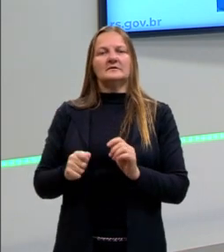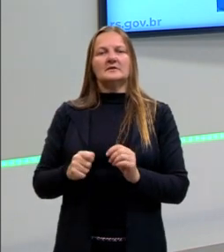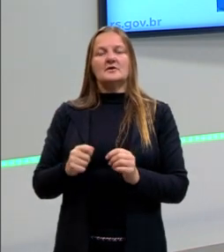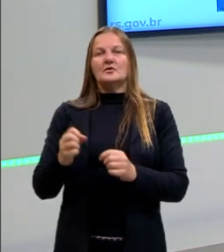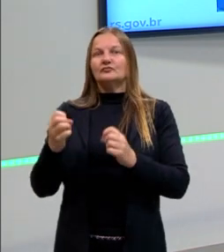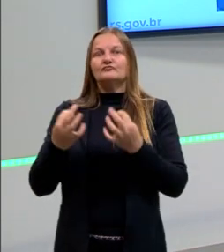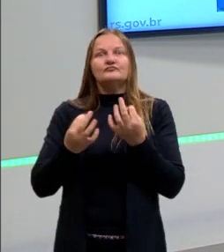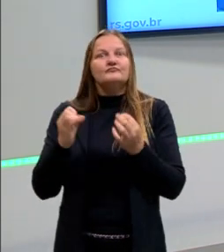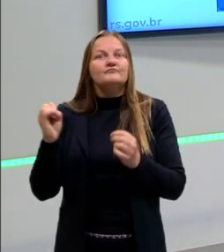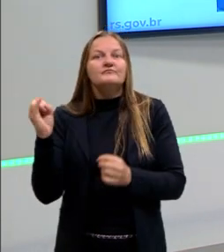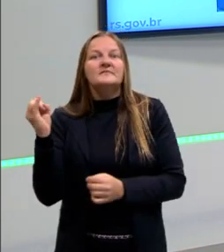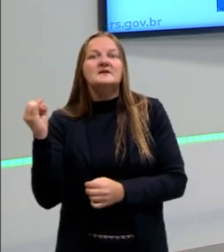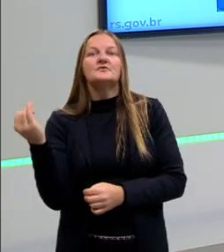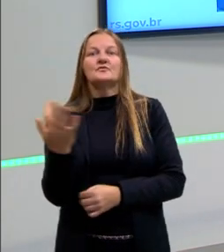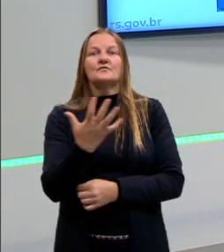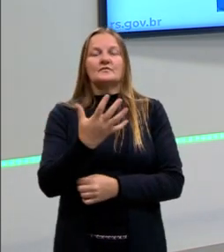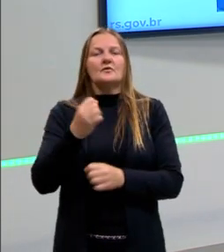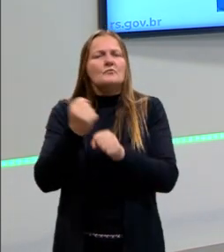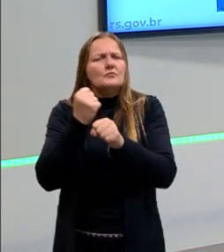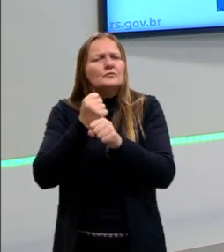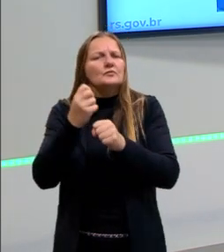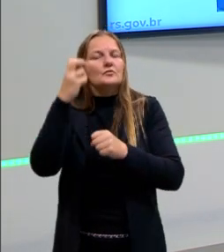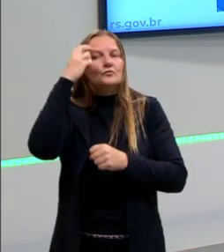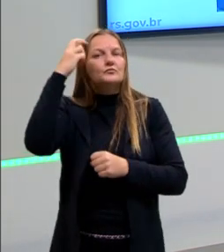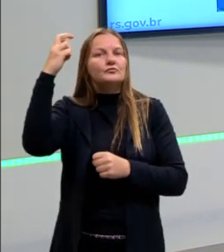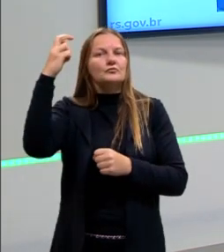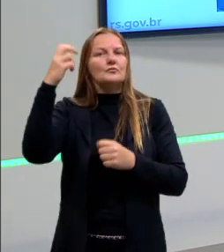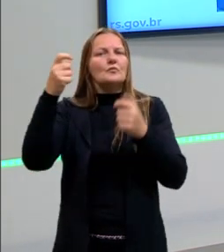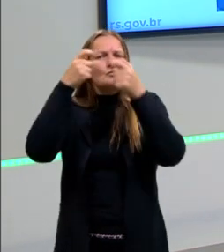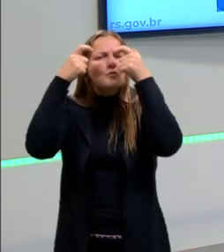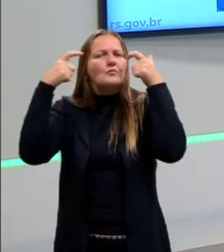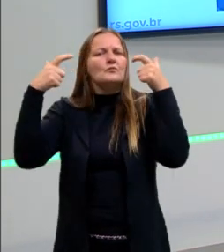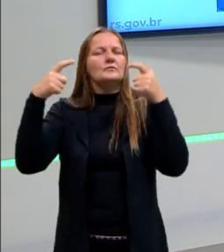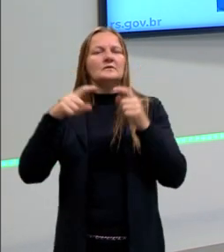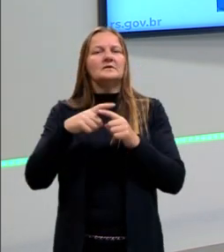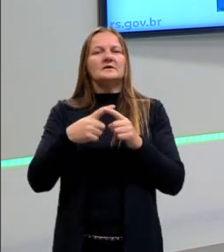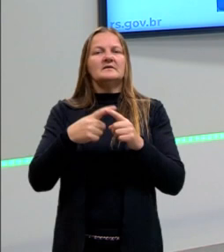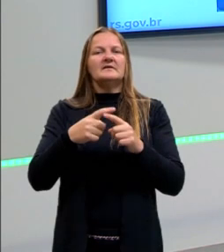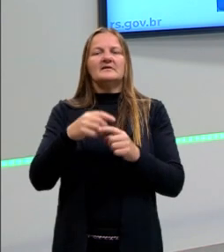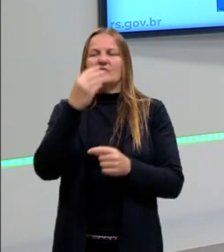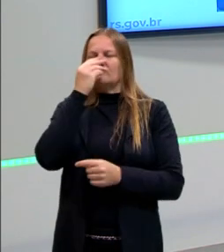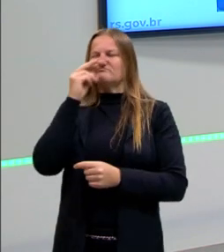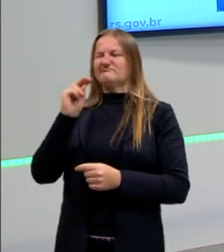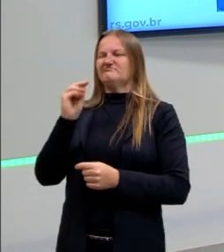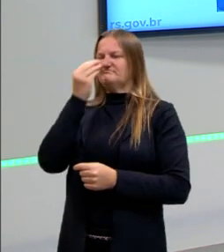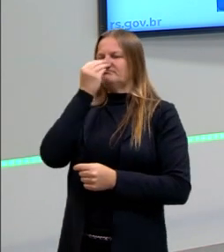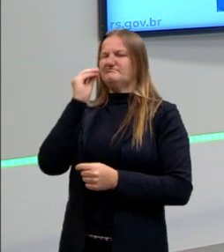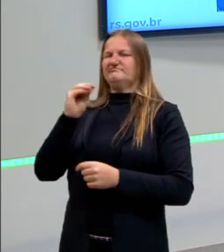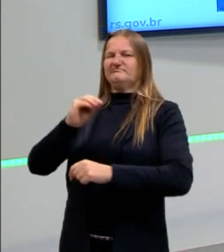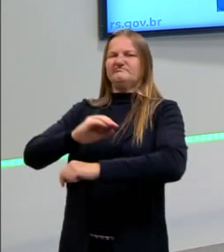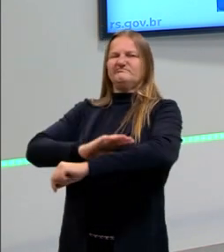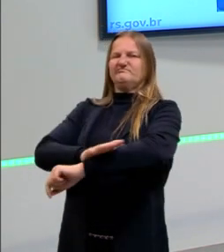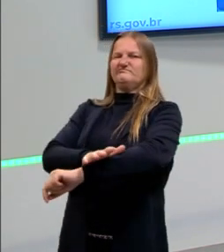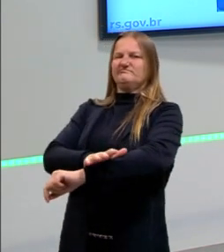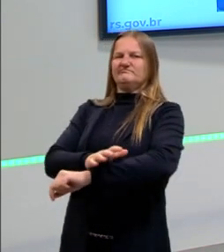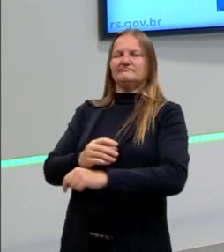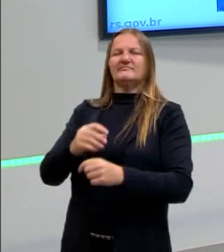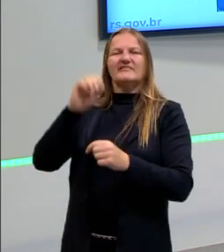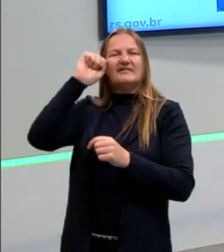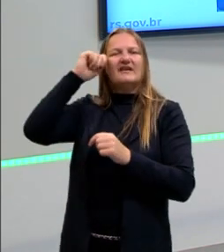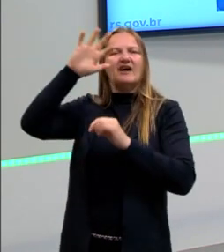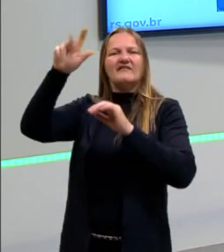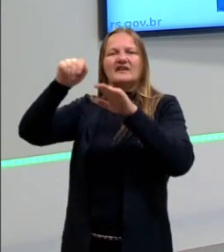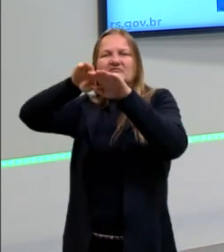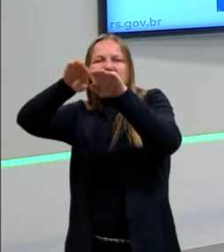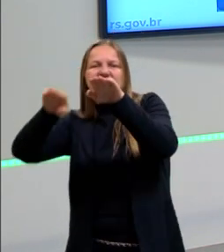inovações como um lugar de produção de conhecimento, a gente cria uma versão caricata dele e a gente coloca a África numa